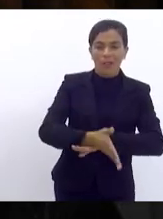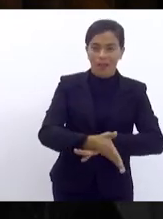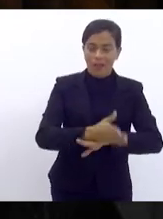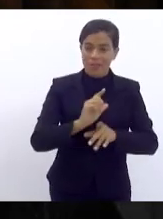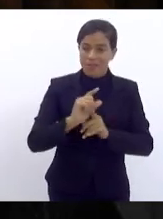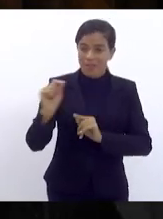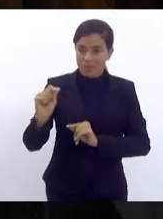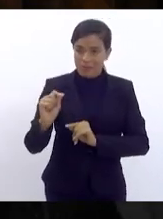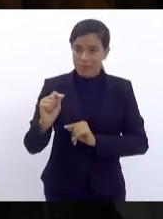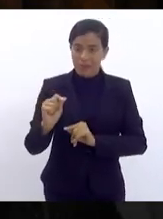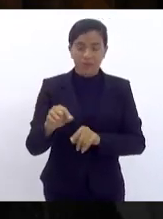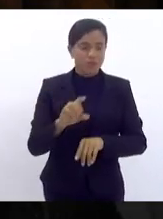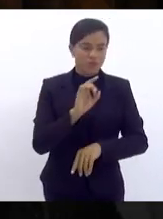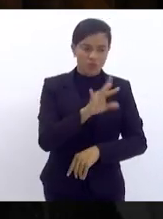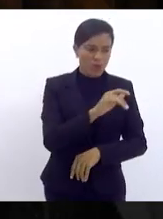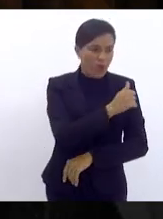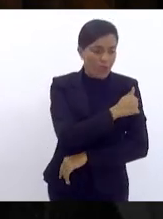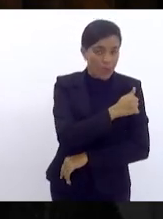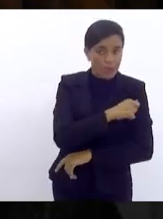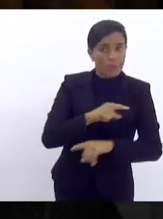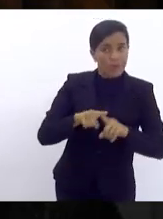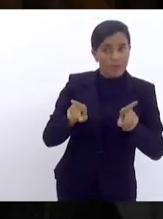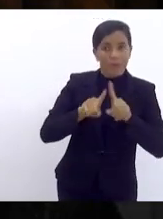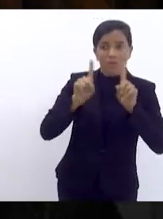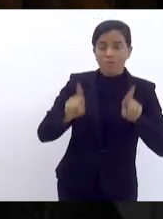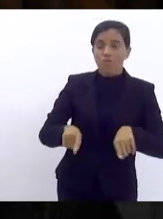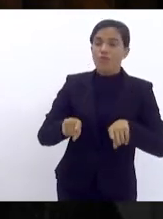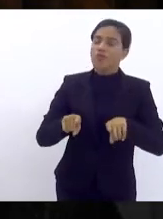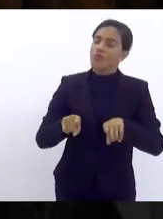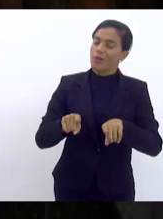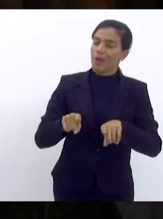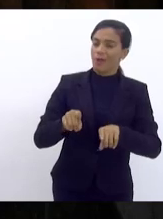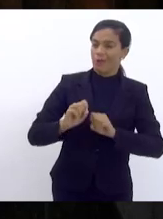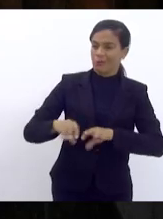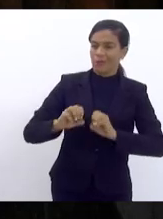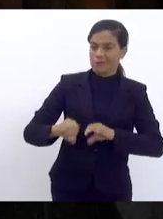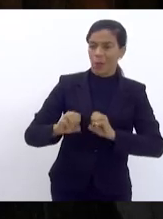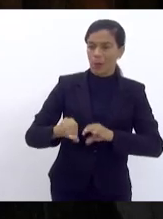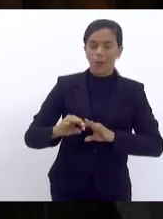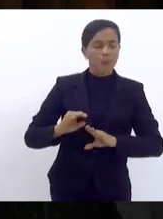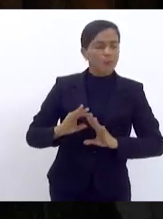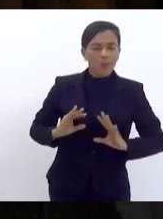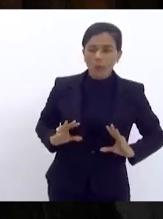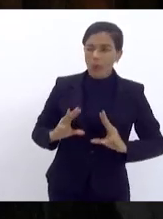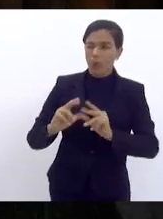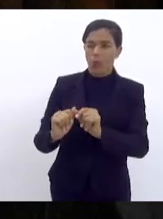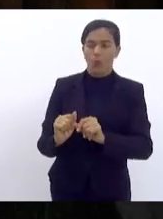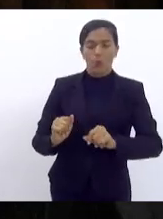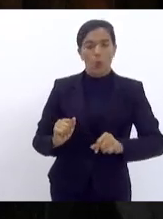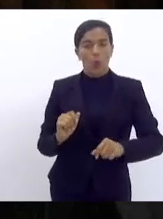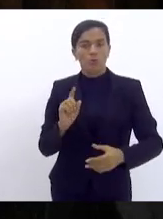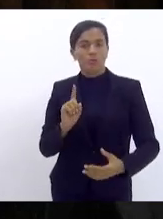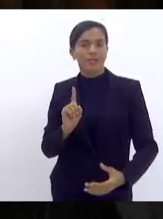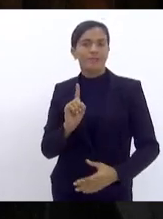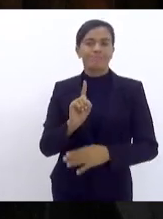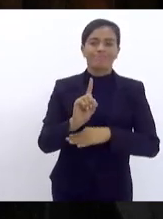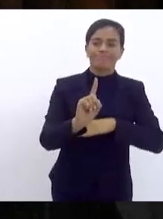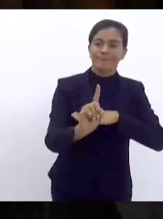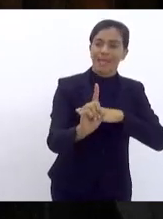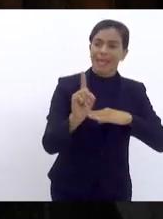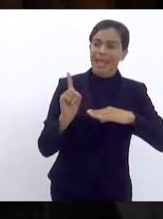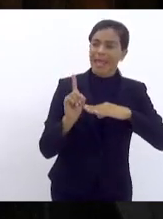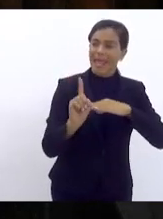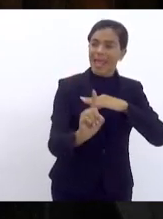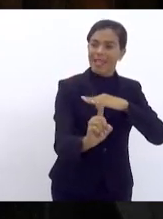dos alunos e dos profissionais de educação, mas todos aqueles que adentram no ambiente escolar. A gente